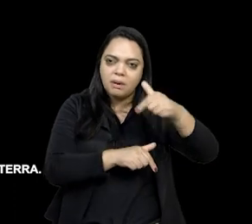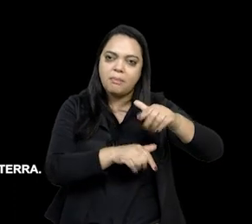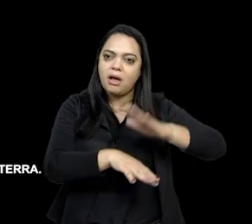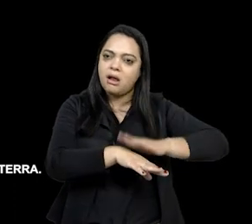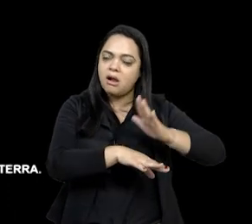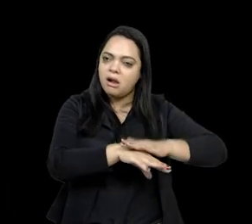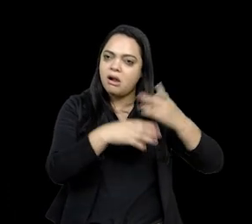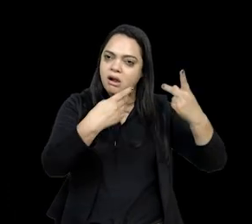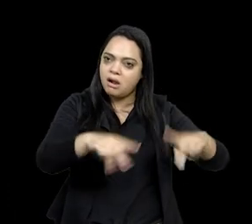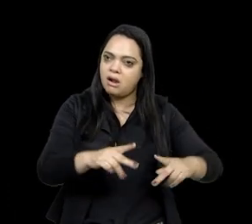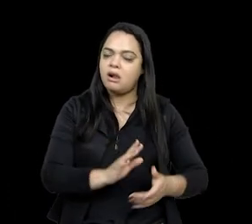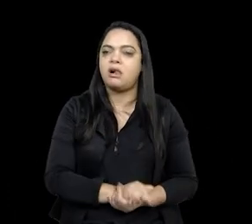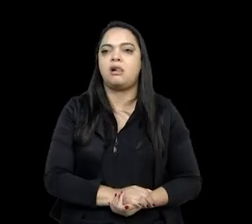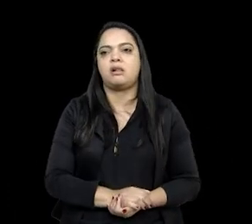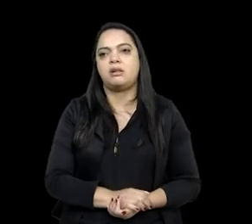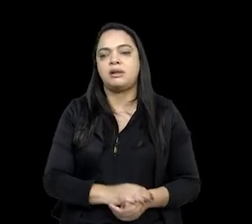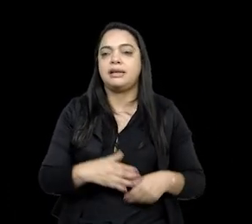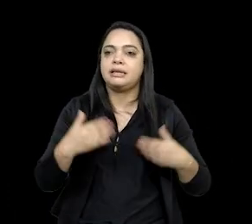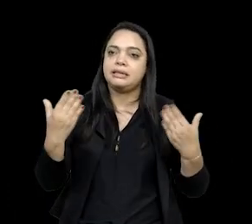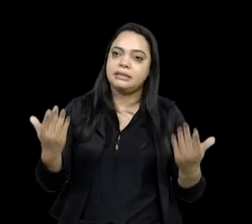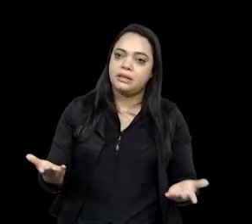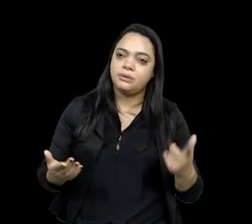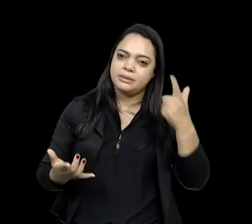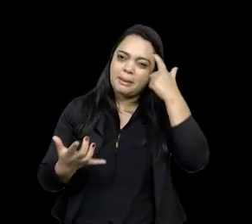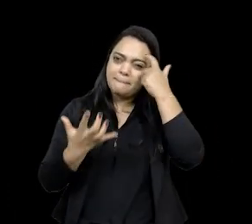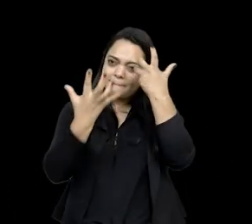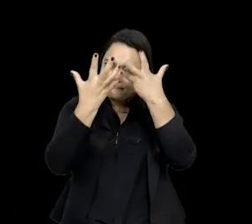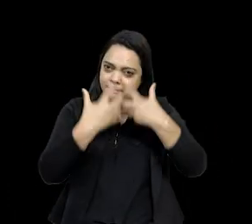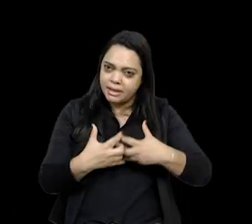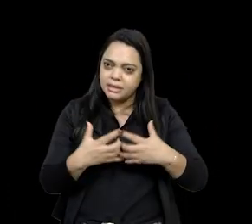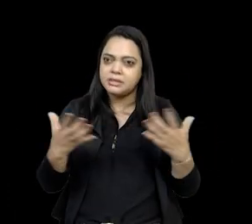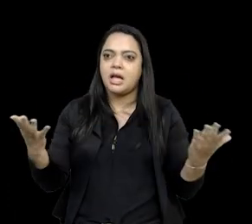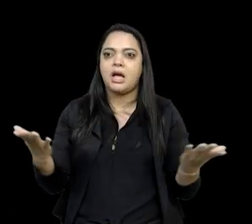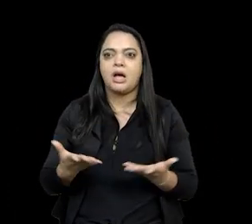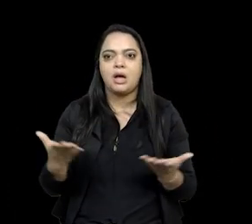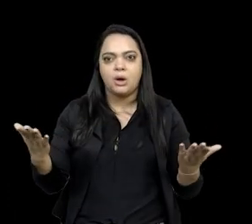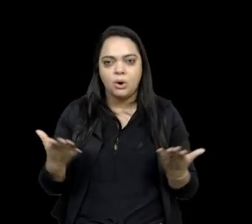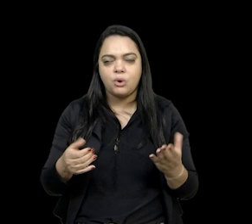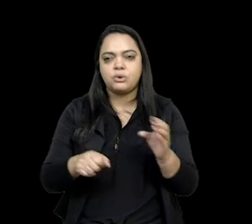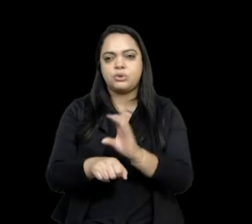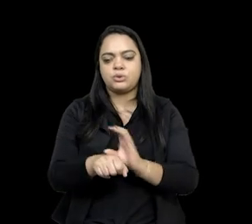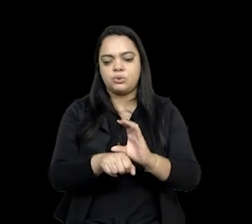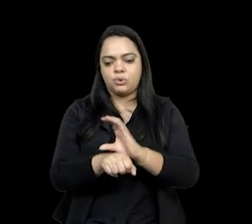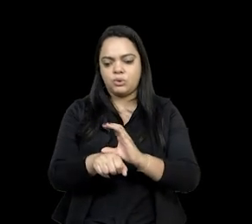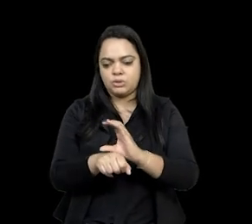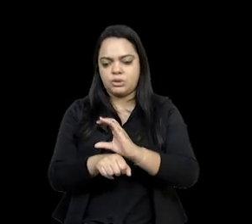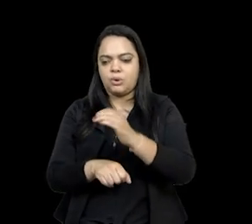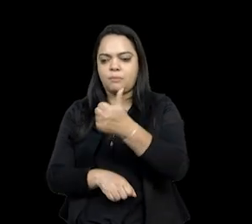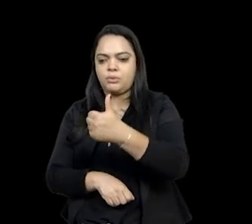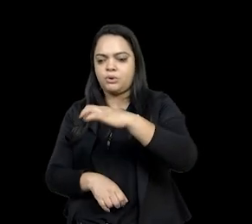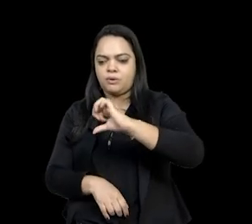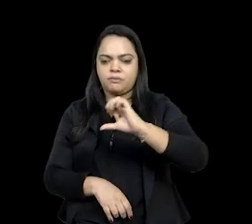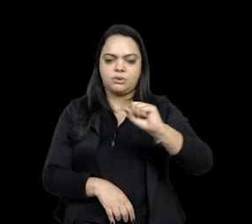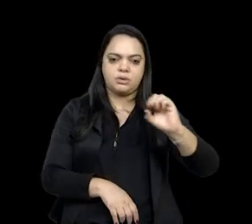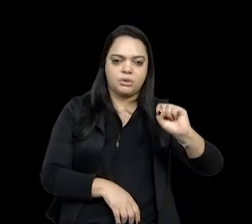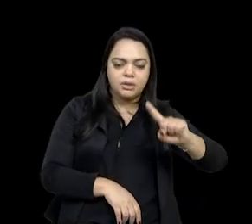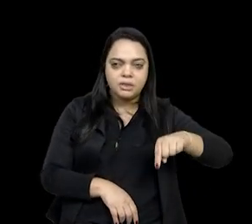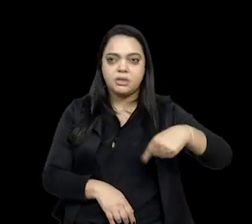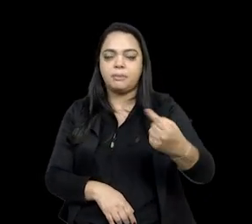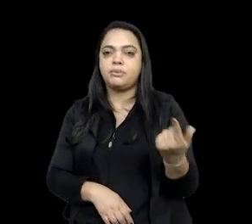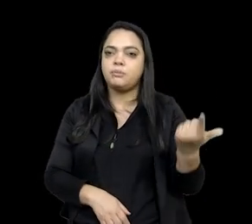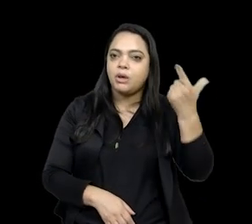terra, então se a gente for pensar hoje em dia, depois da Constituição, de 88, para garantir que esses povos